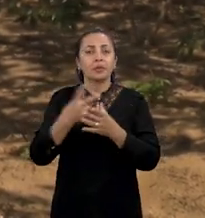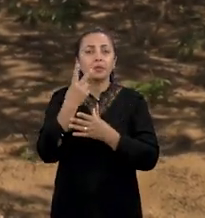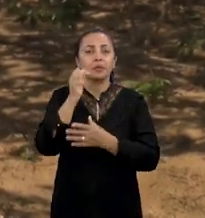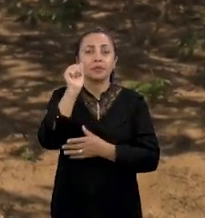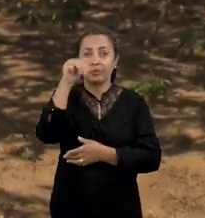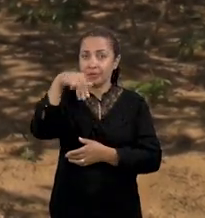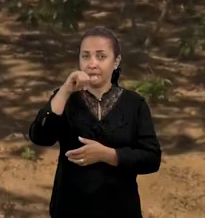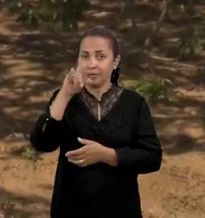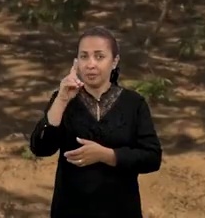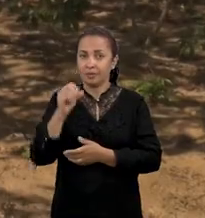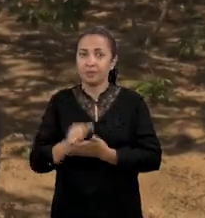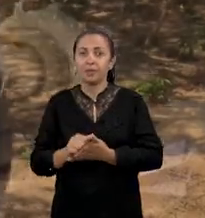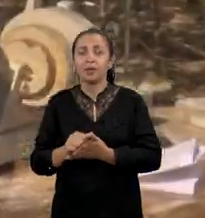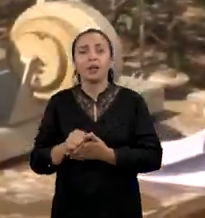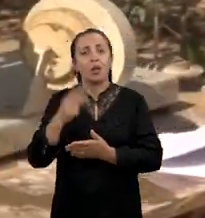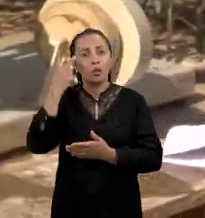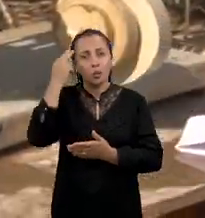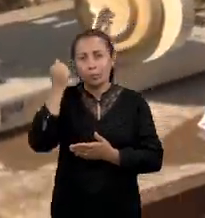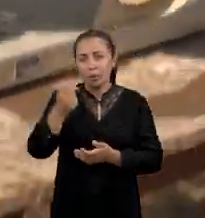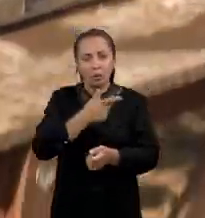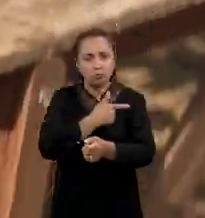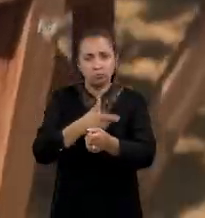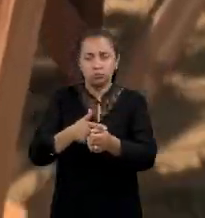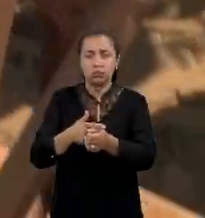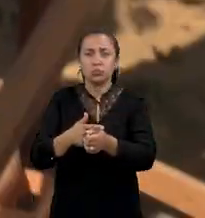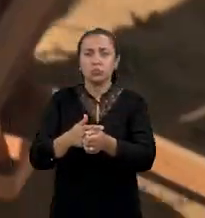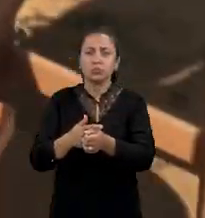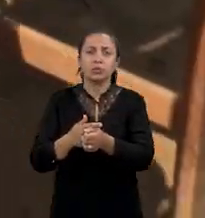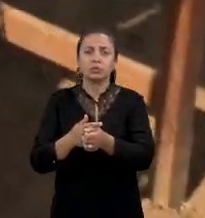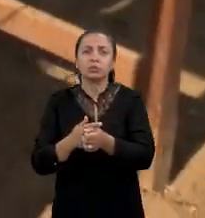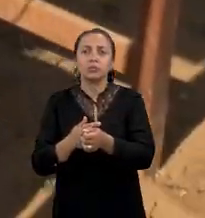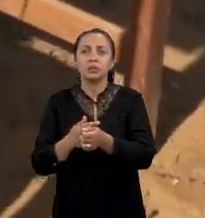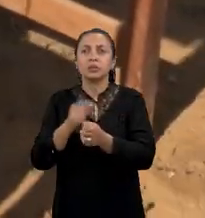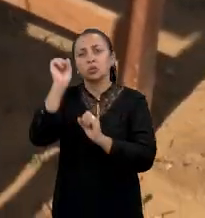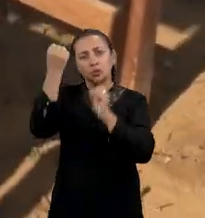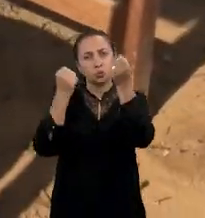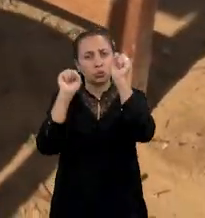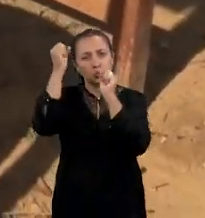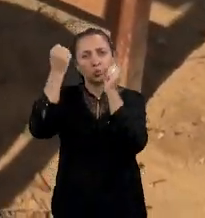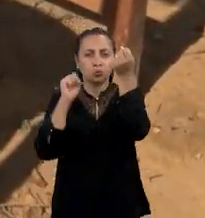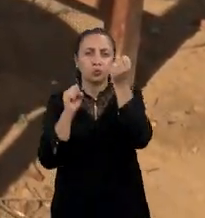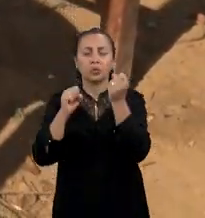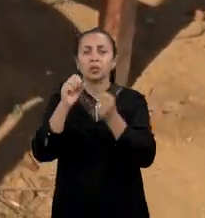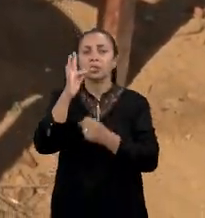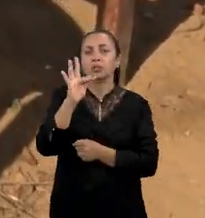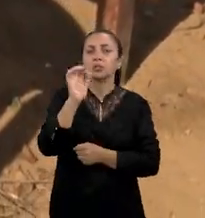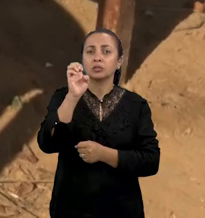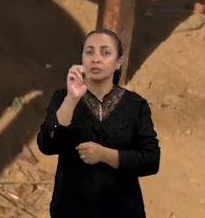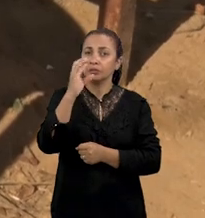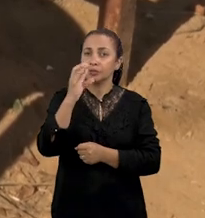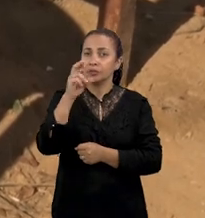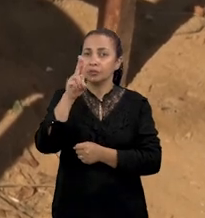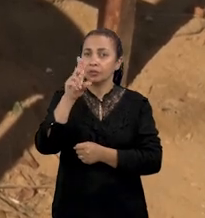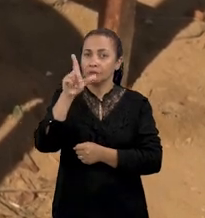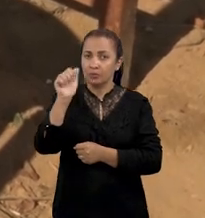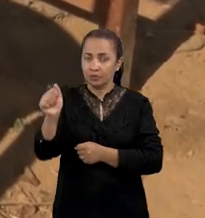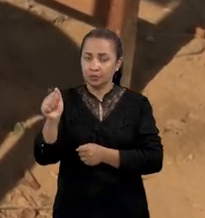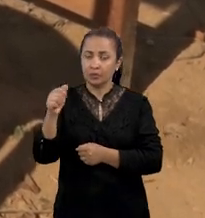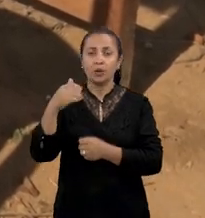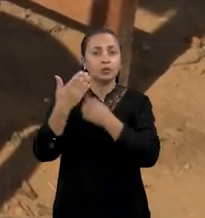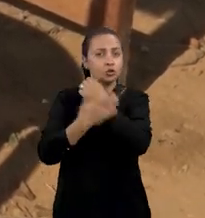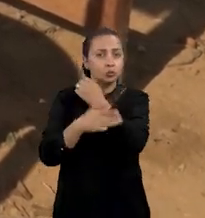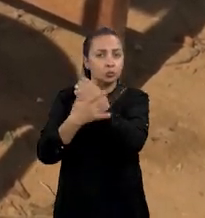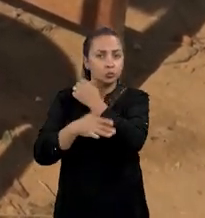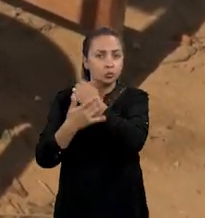Esse método é comumente utilizado nas indústrias de fécula, de mandioca,